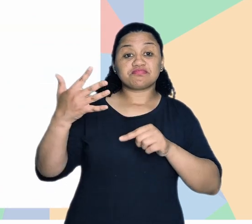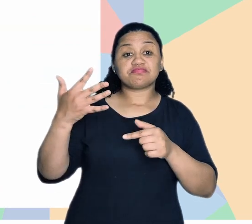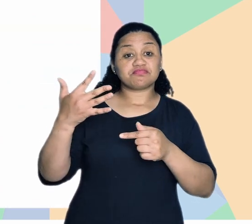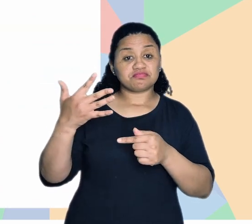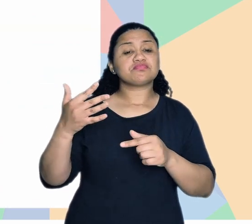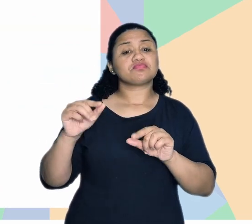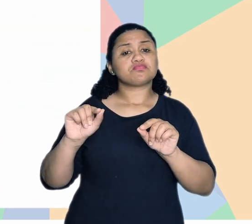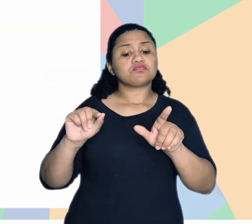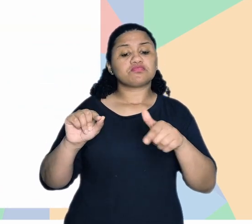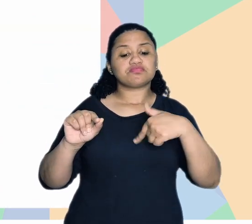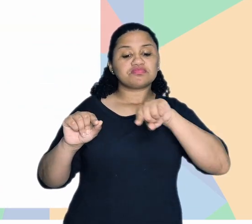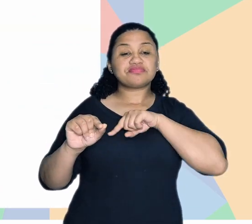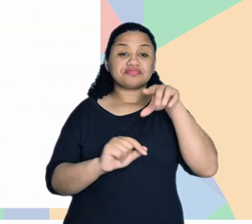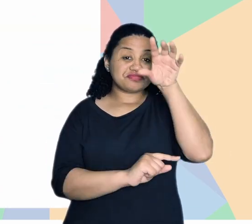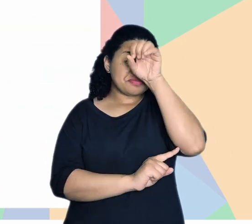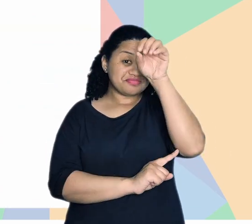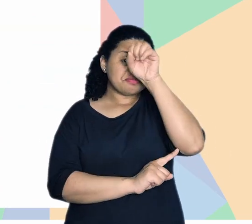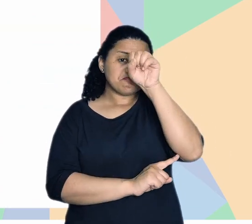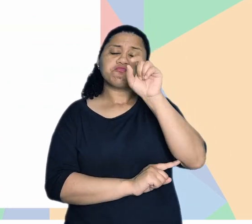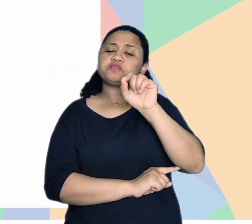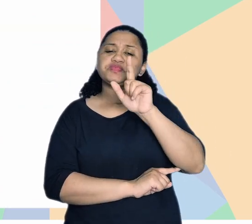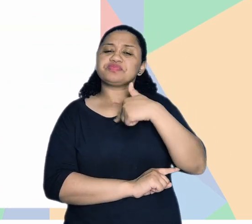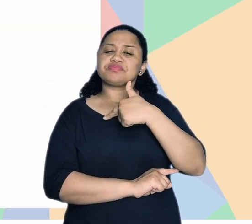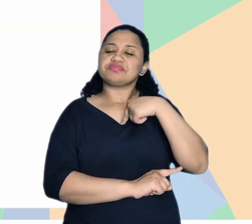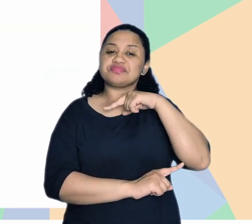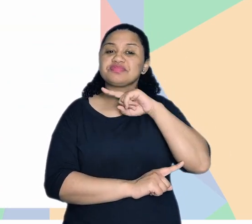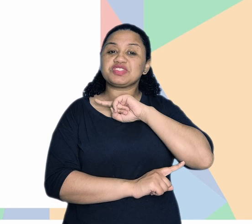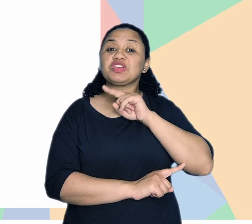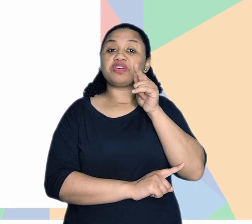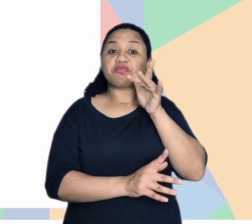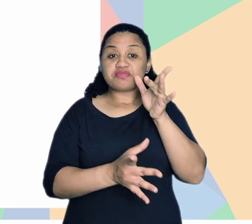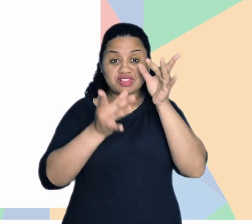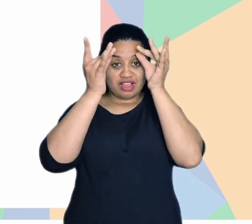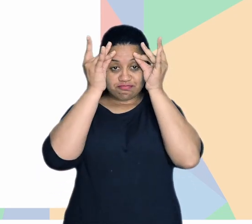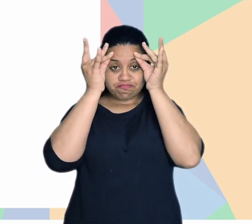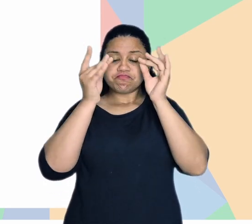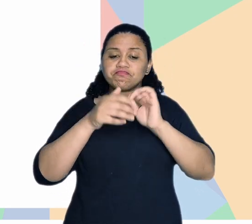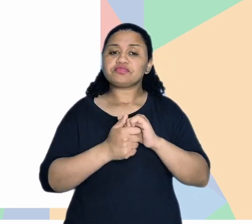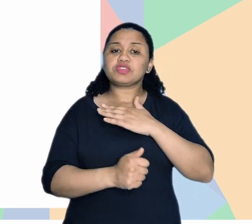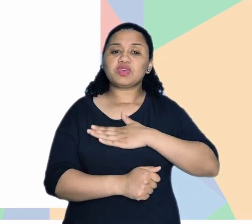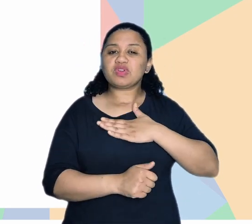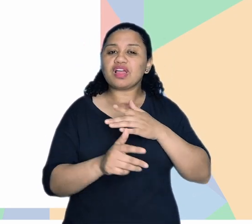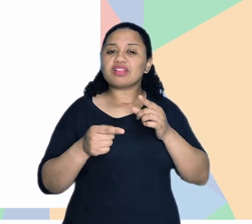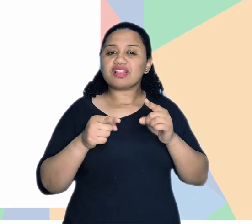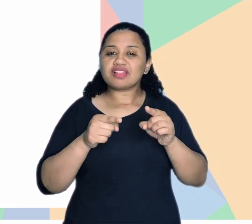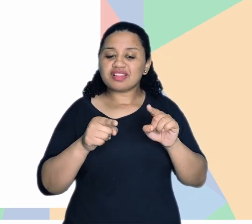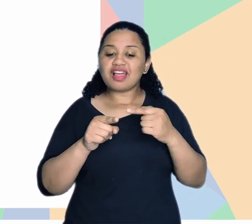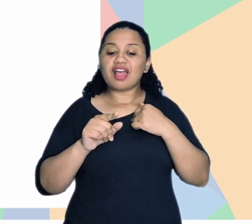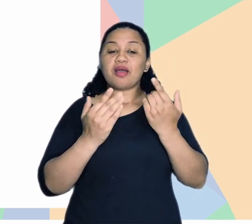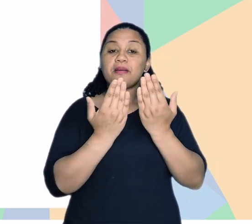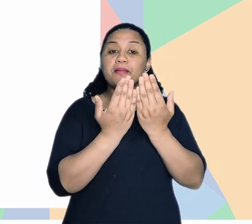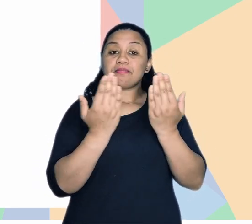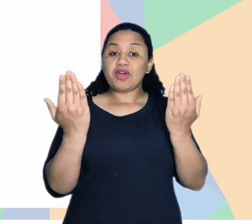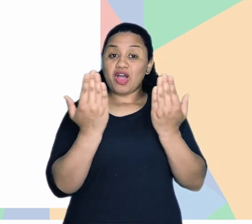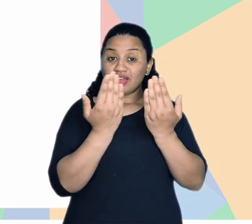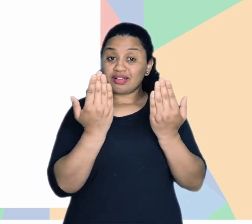Carol. Esses 7 princípios, acho que vai ficar para a gente aí, então, bem guardado na memória. Gostei dessa provocação.